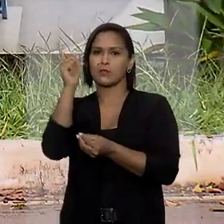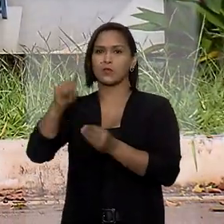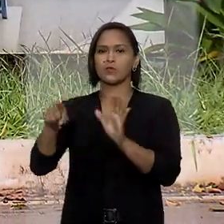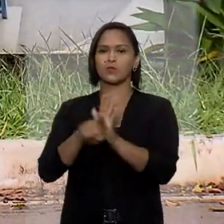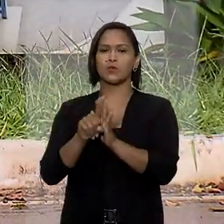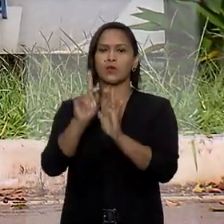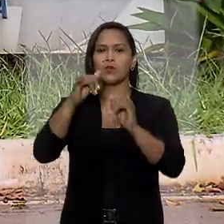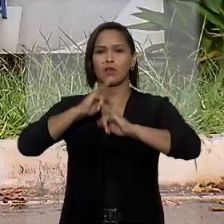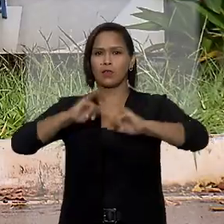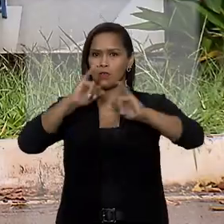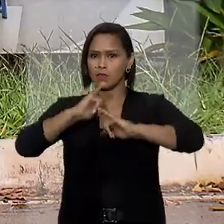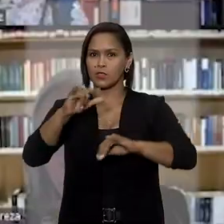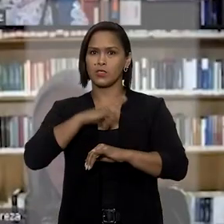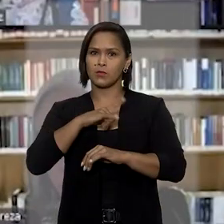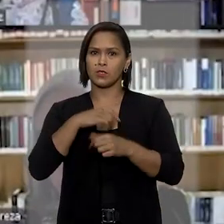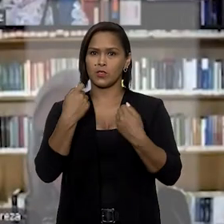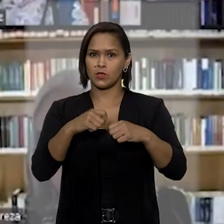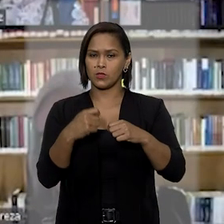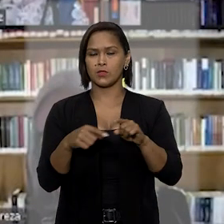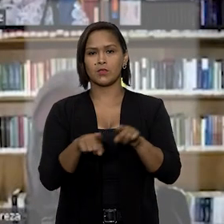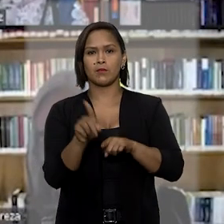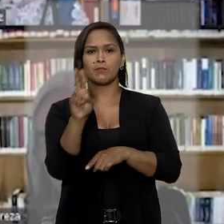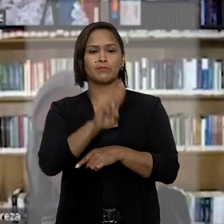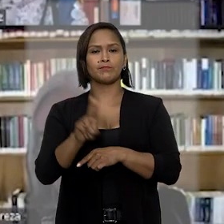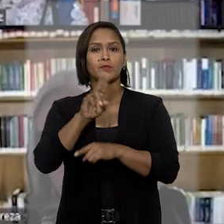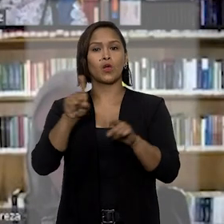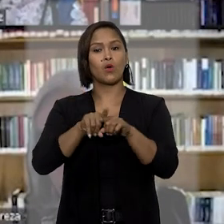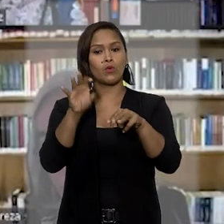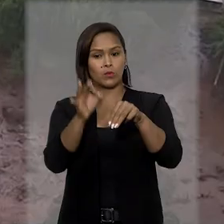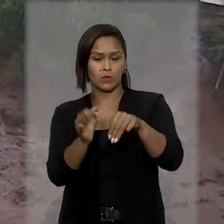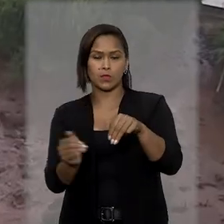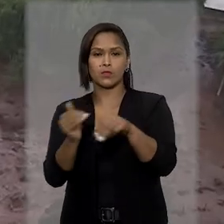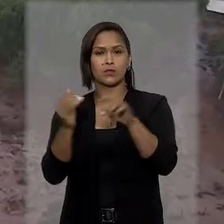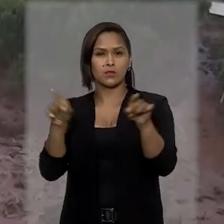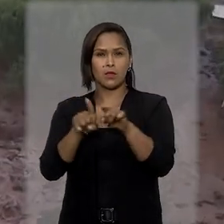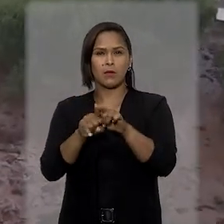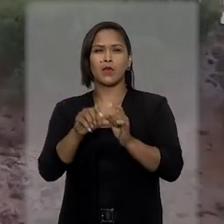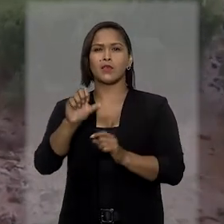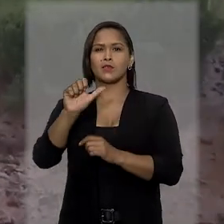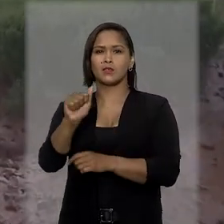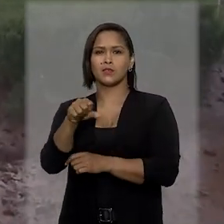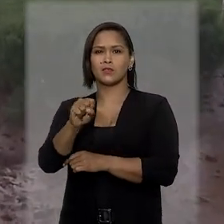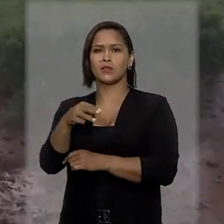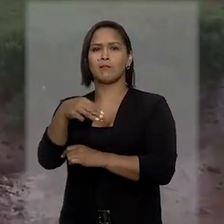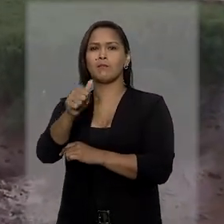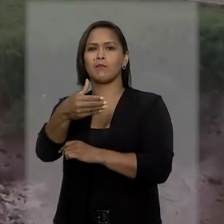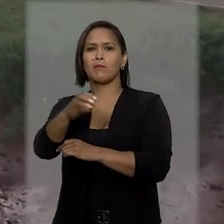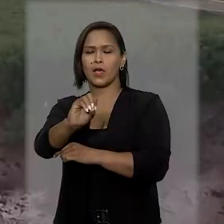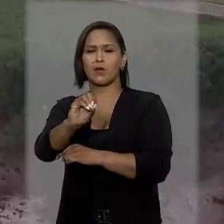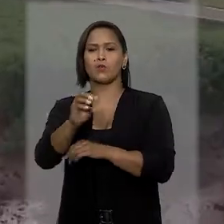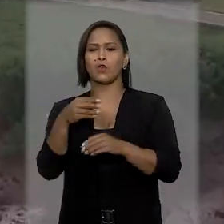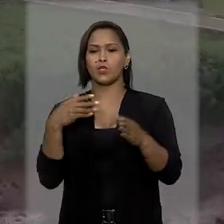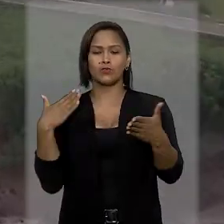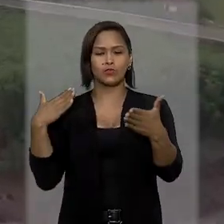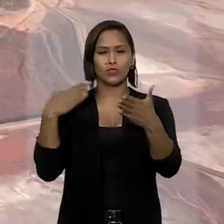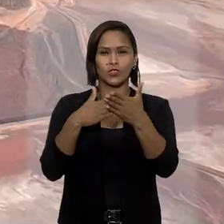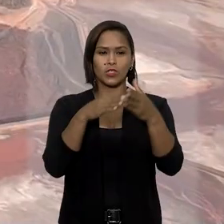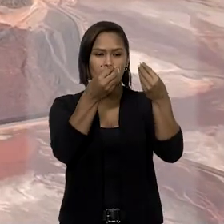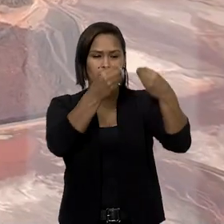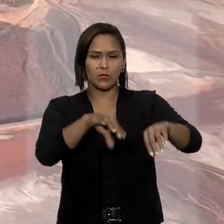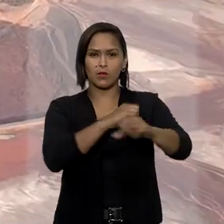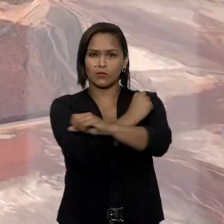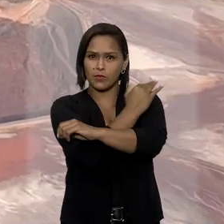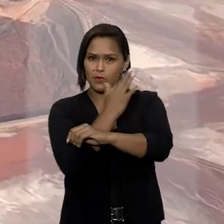cativos de energia elétrica. No julgamento, o ministro também ressaltou que a Samarco, responsável direta pelo desastre ambiental,